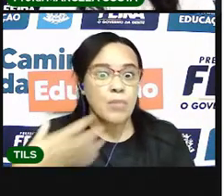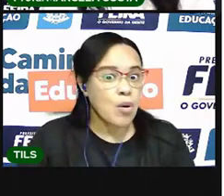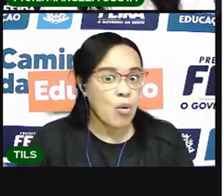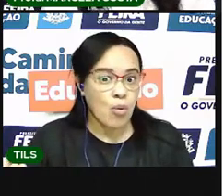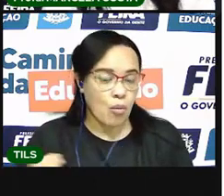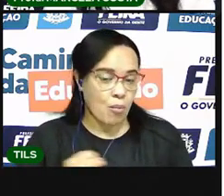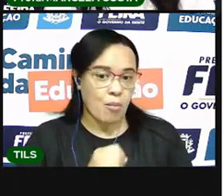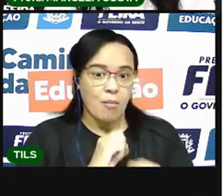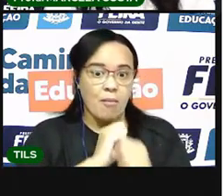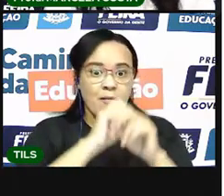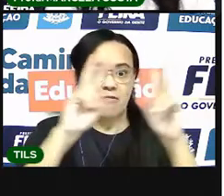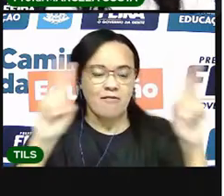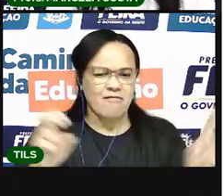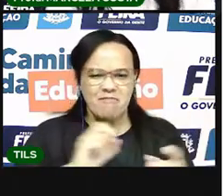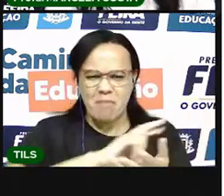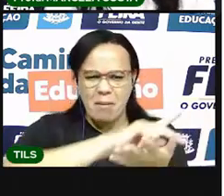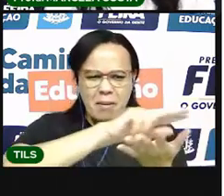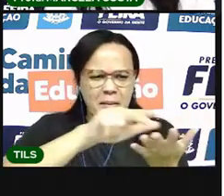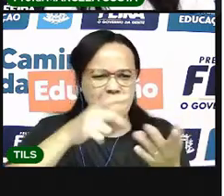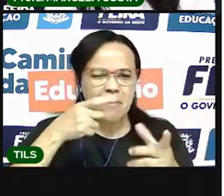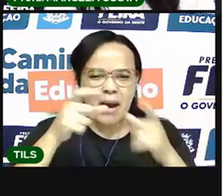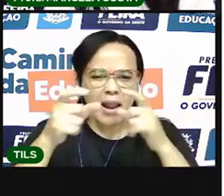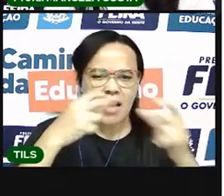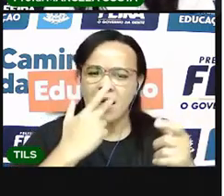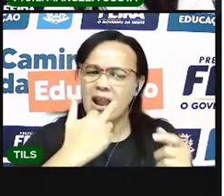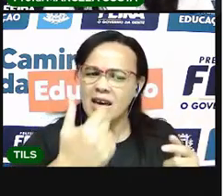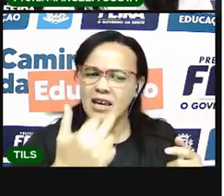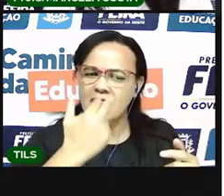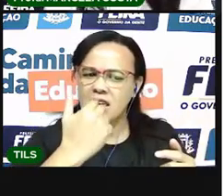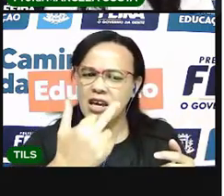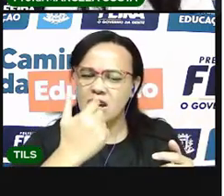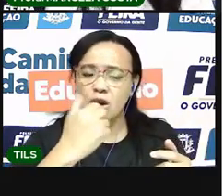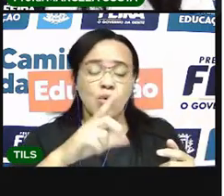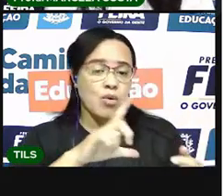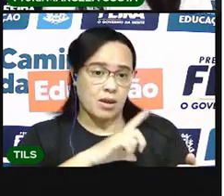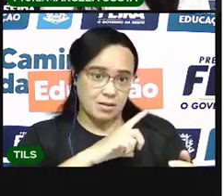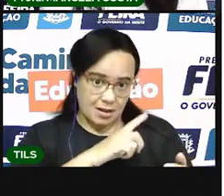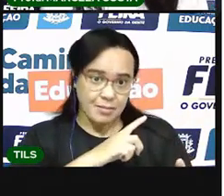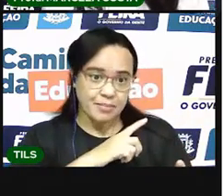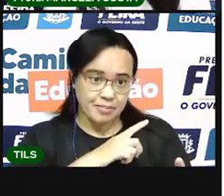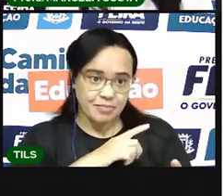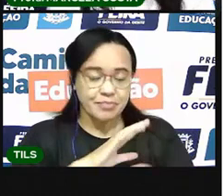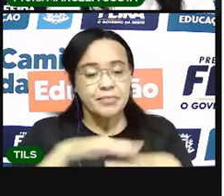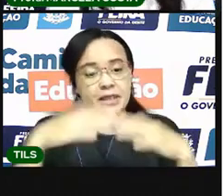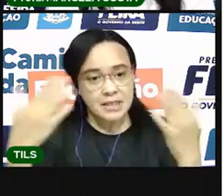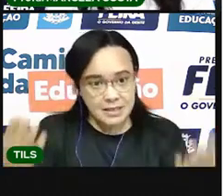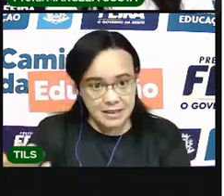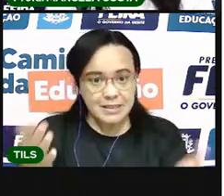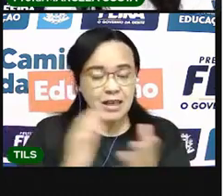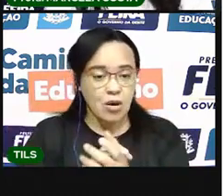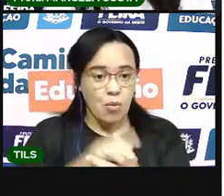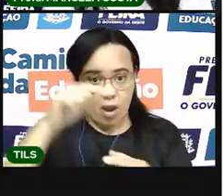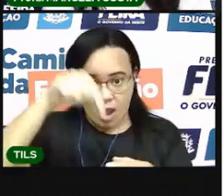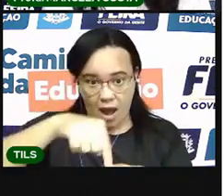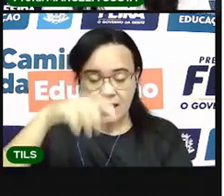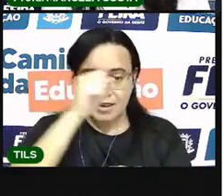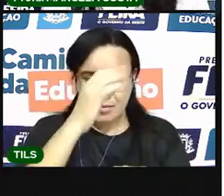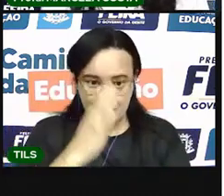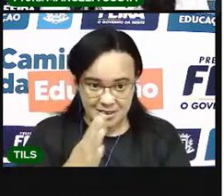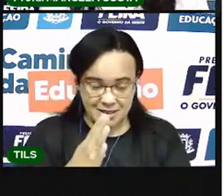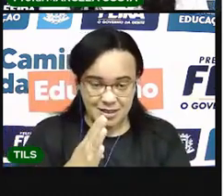se fala várias línguas. E uma dessas variações é justamente a linguagem